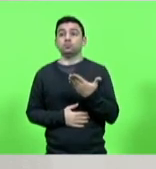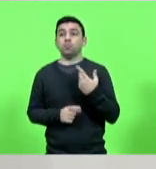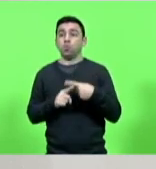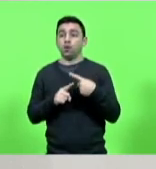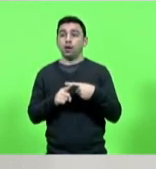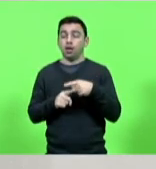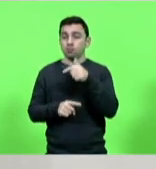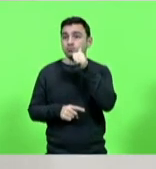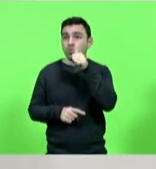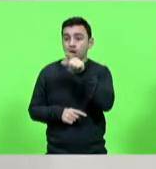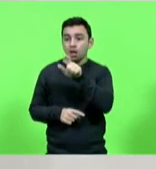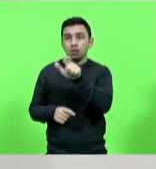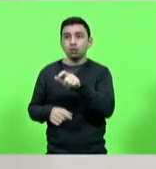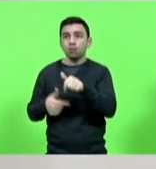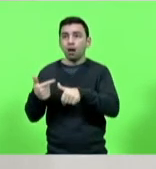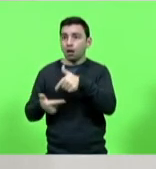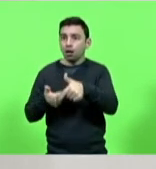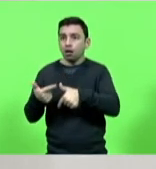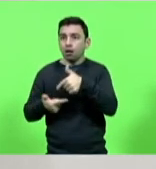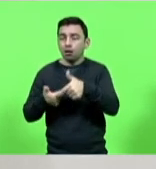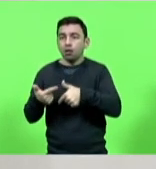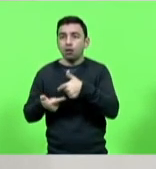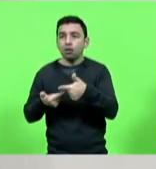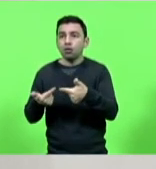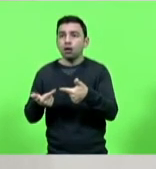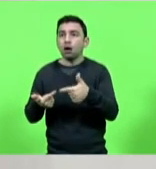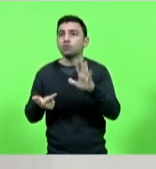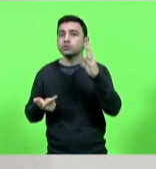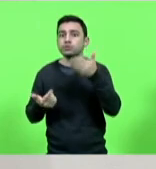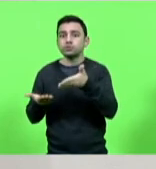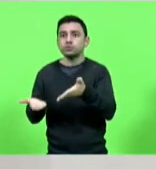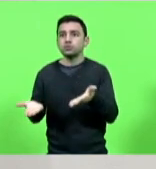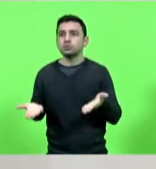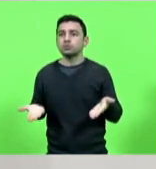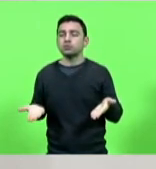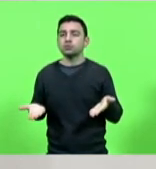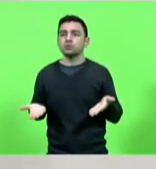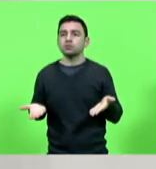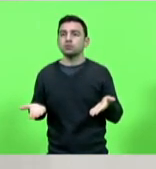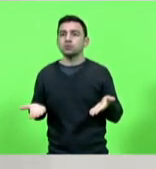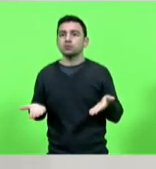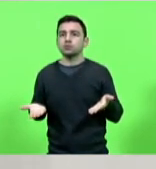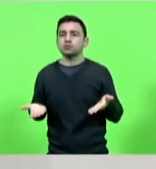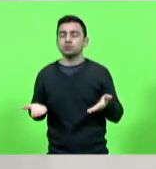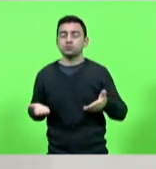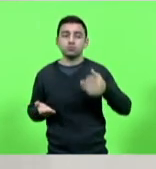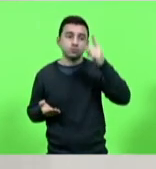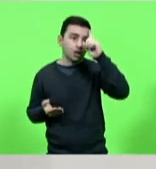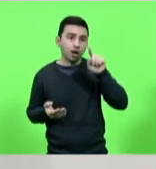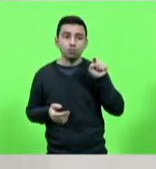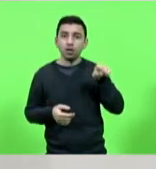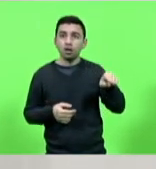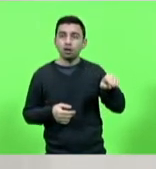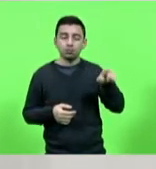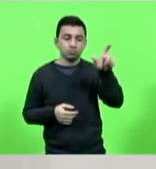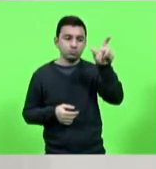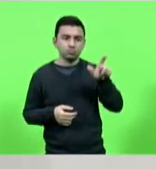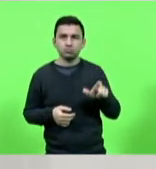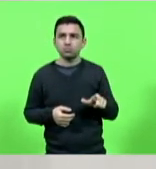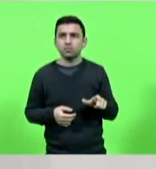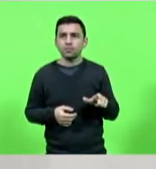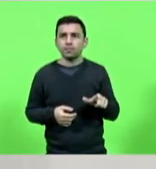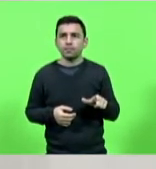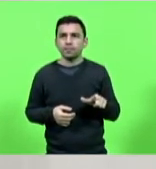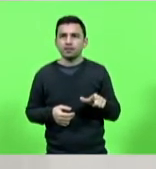trabalhando. Então, isso que nós não conseguimos compreender, o que esse ser humano que traz esse